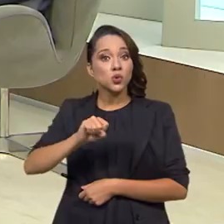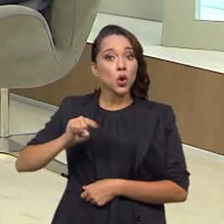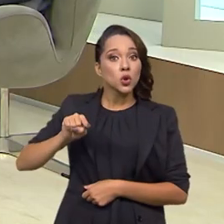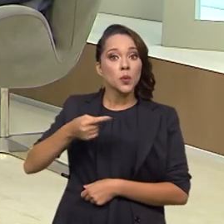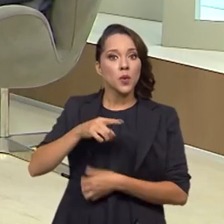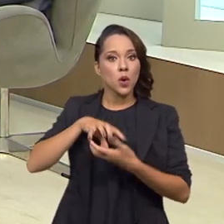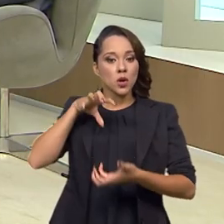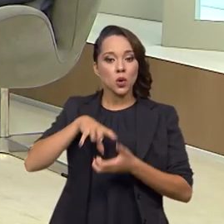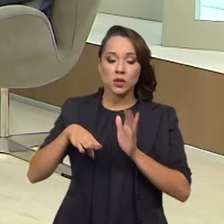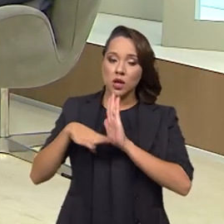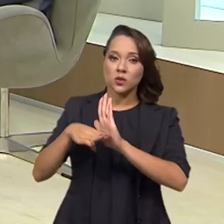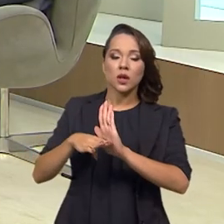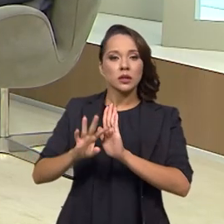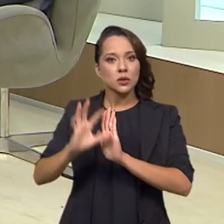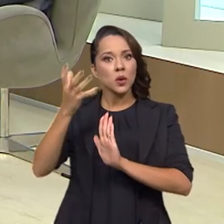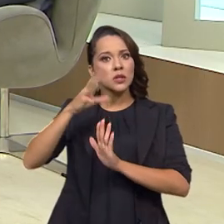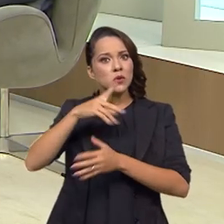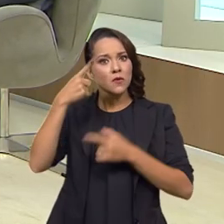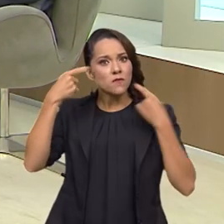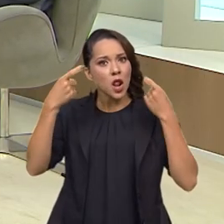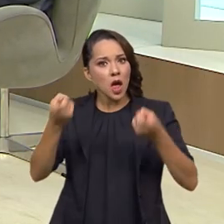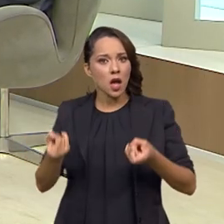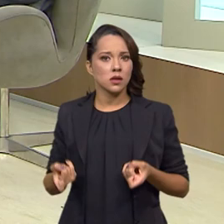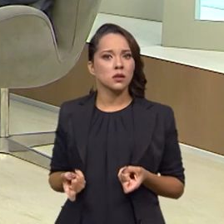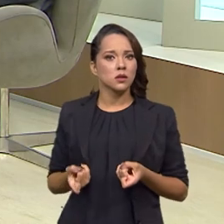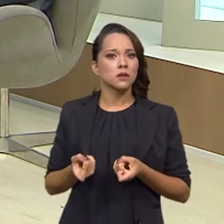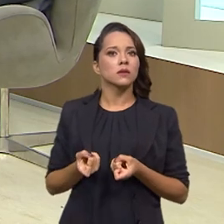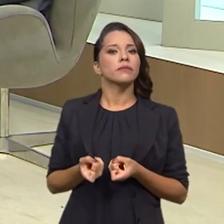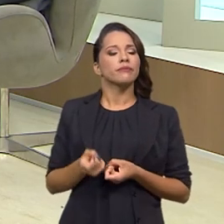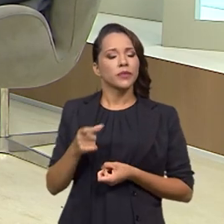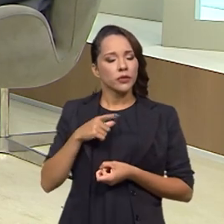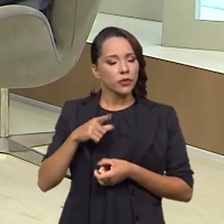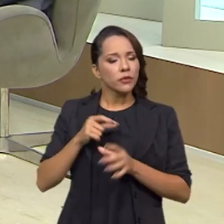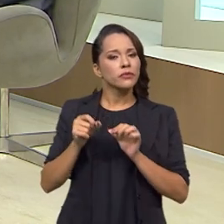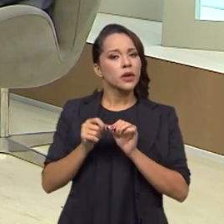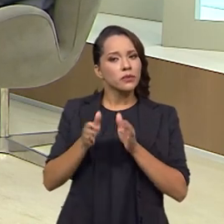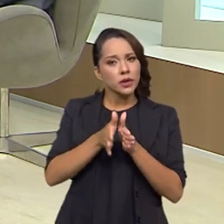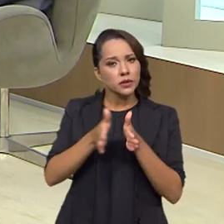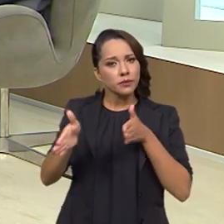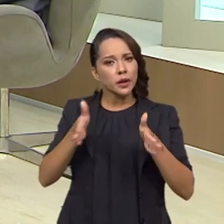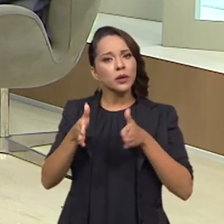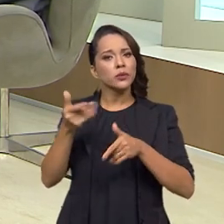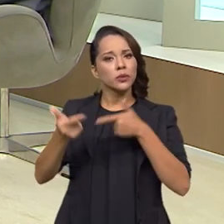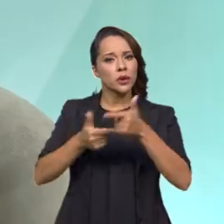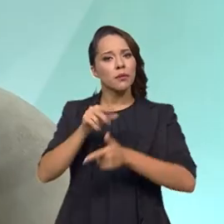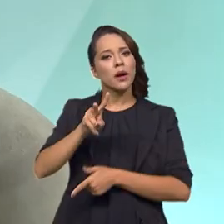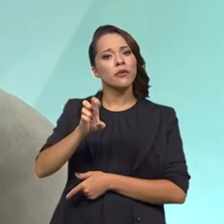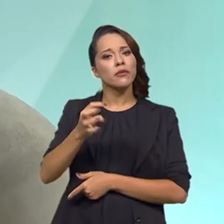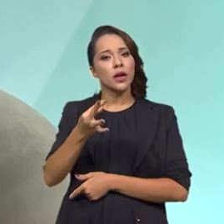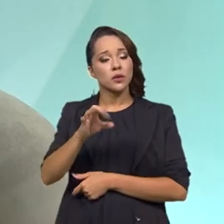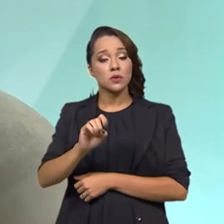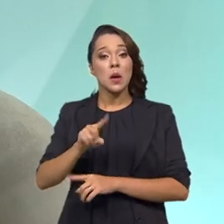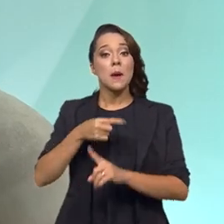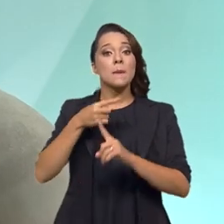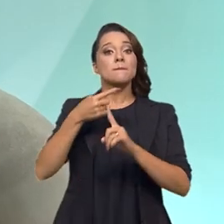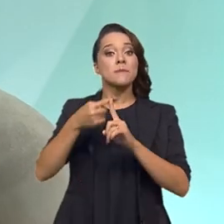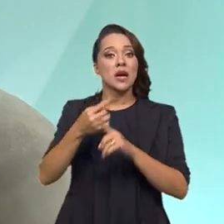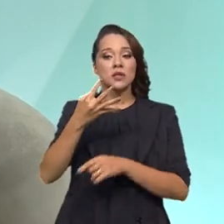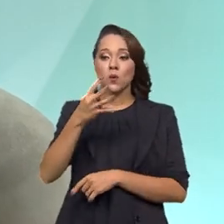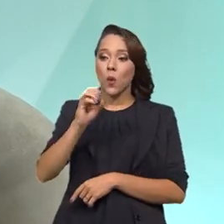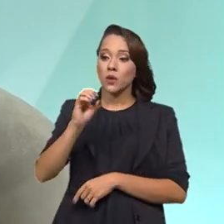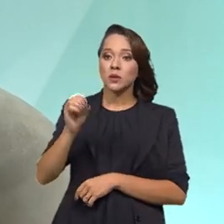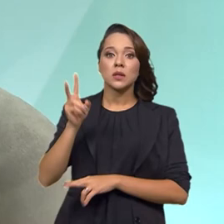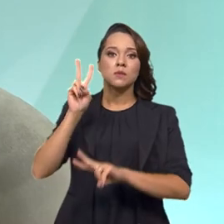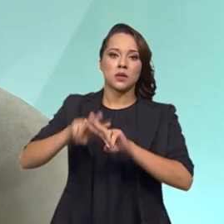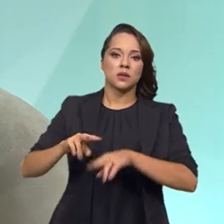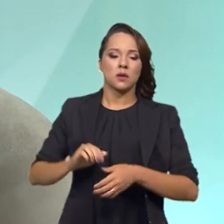foram atendidos em situação de violência e foram efetuadas durante esse período da Operação Vetos mais 400 prisões. Mas